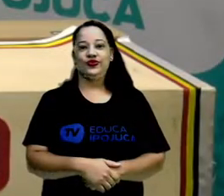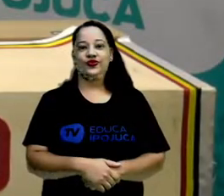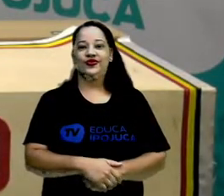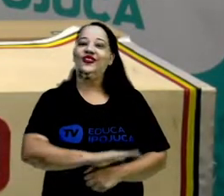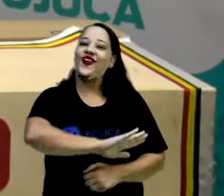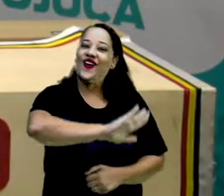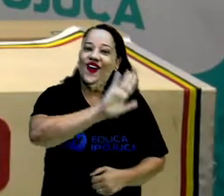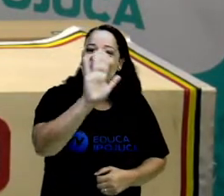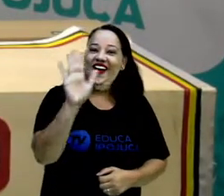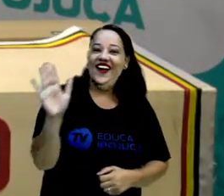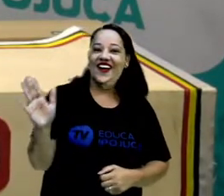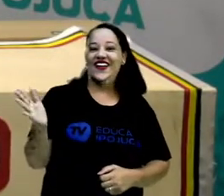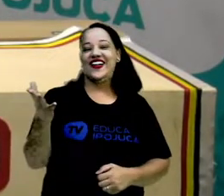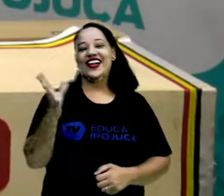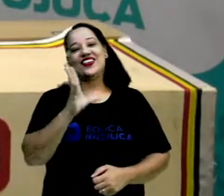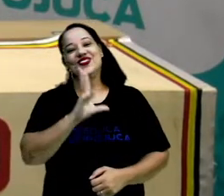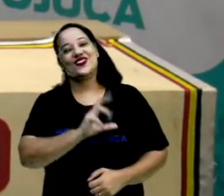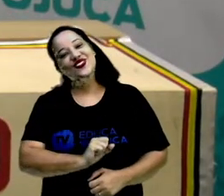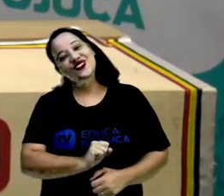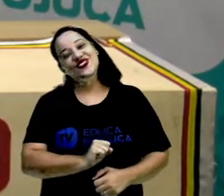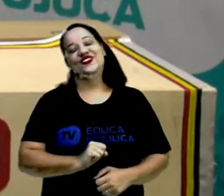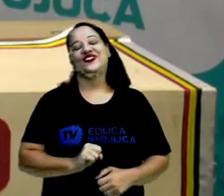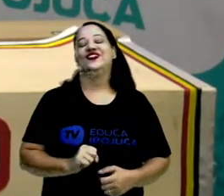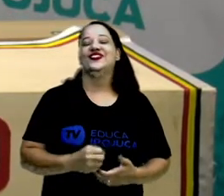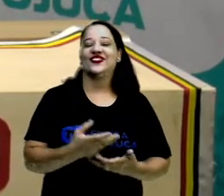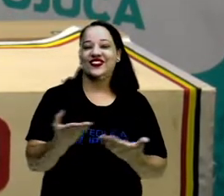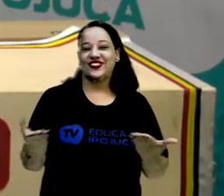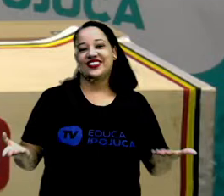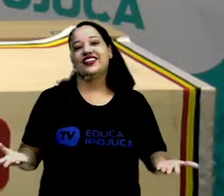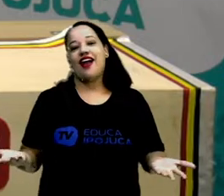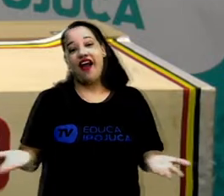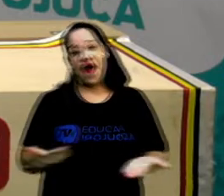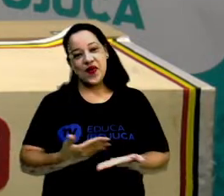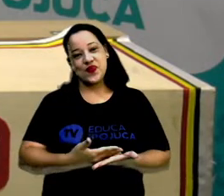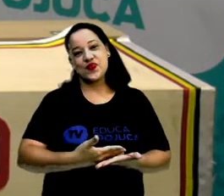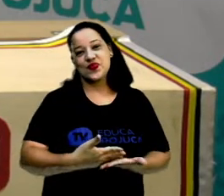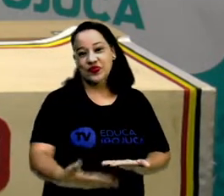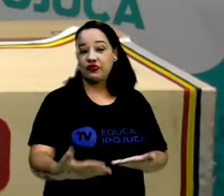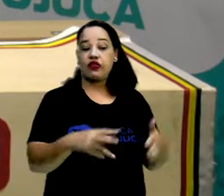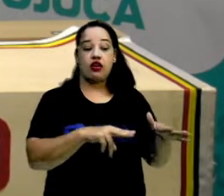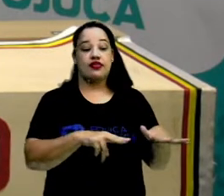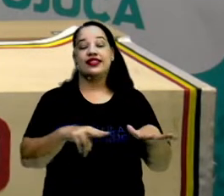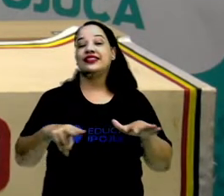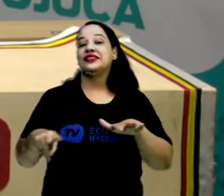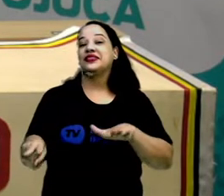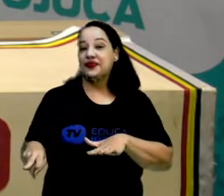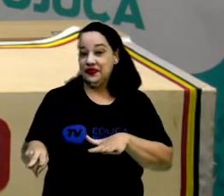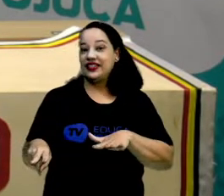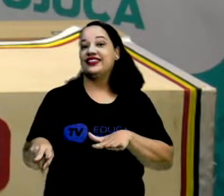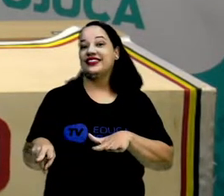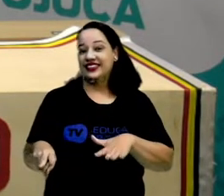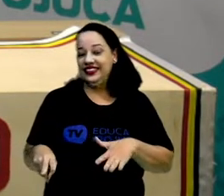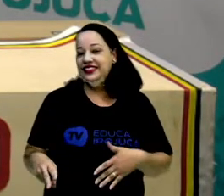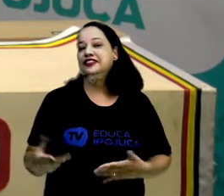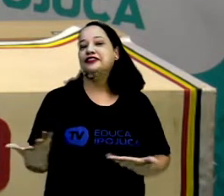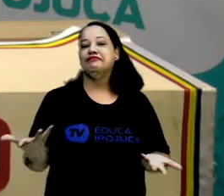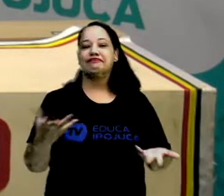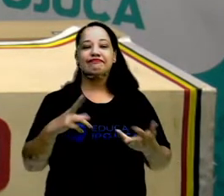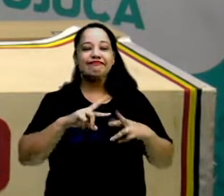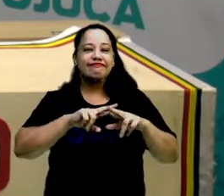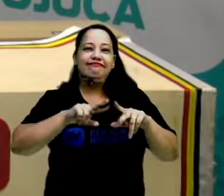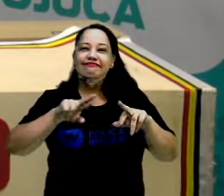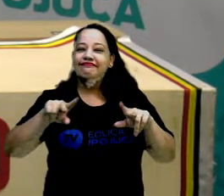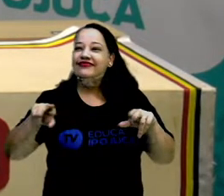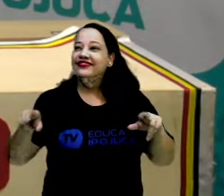Olá, amores! Estamos iniciando mais uma semana que vai estar repleta